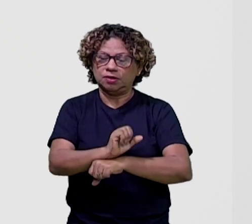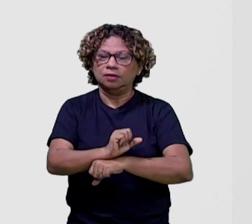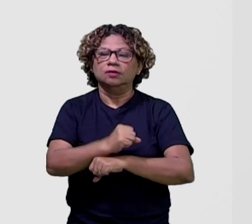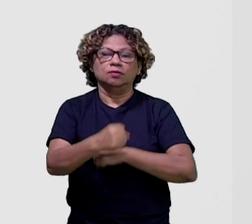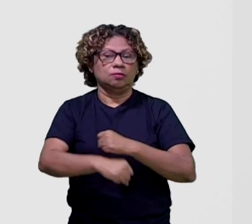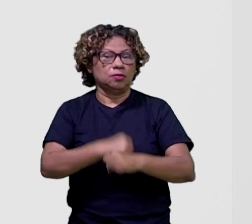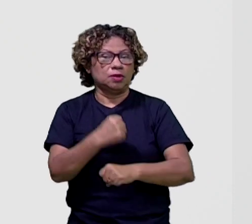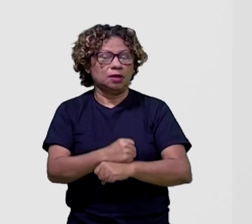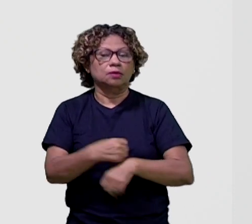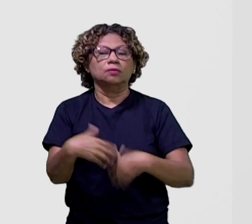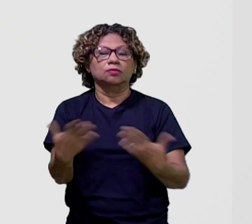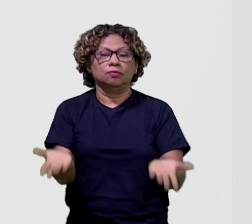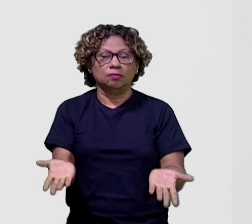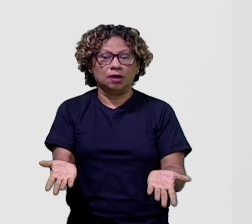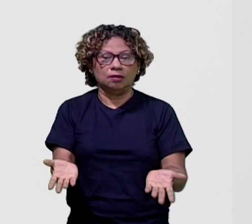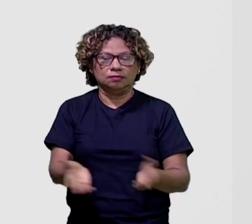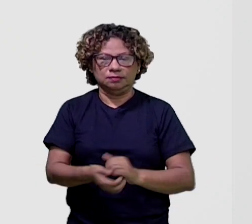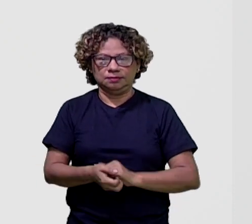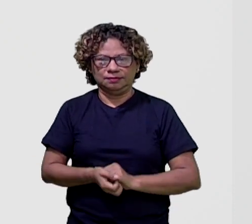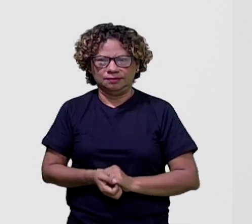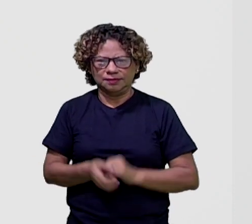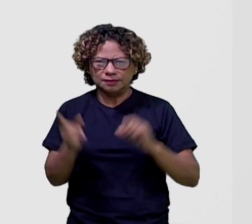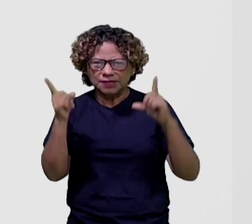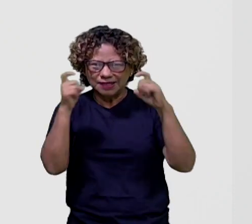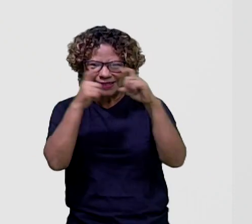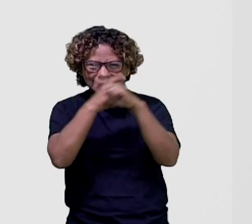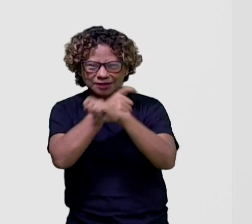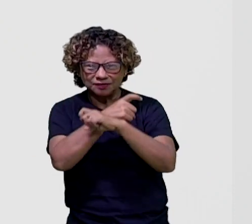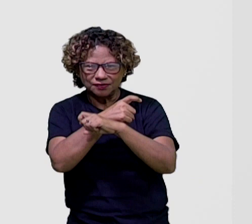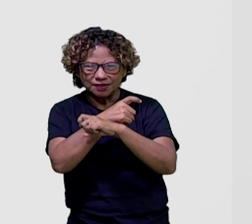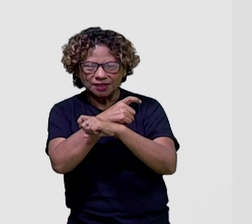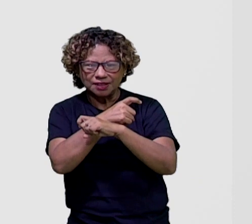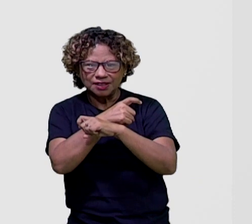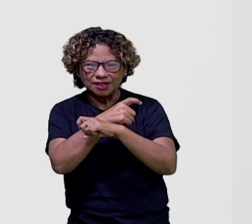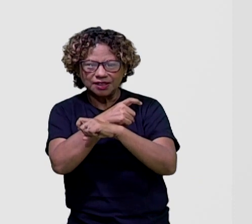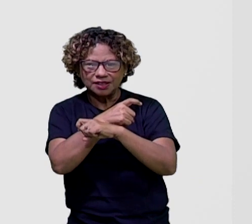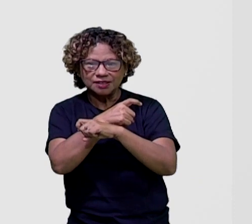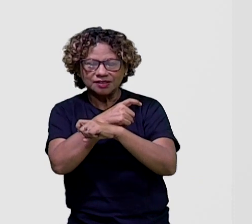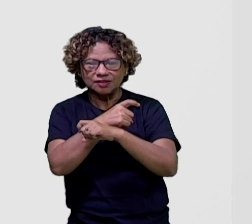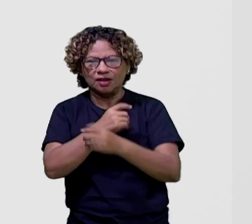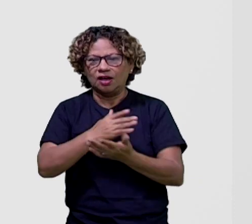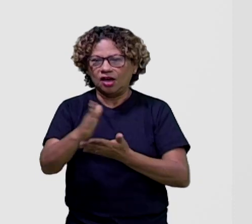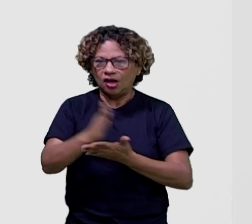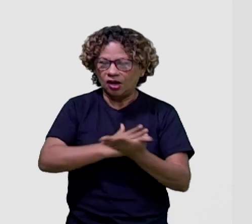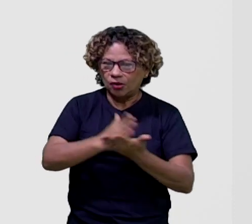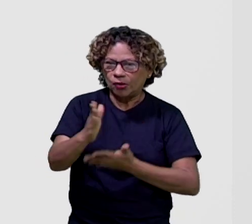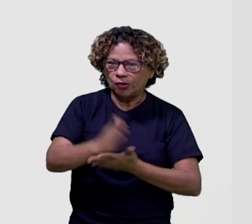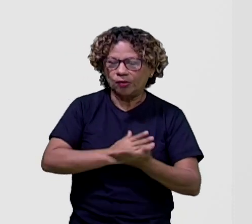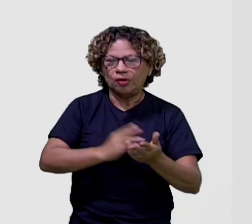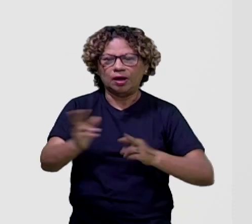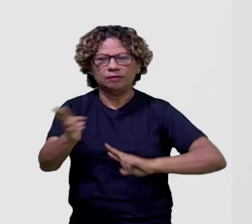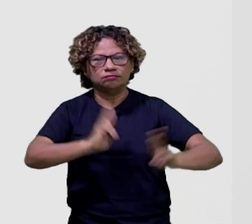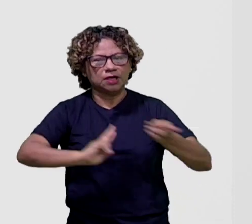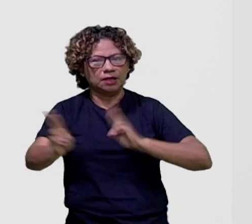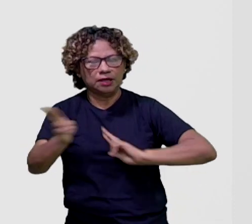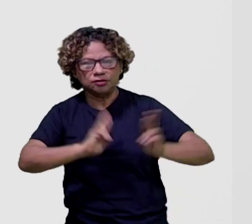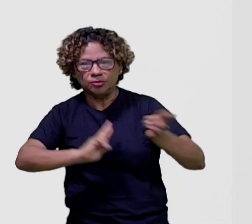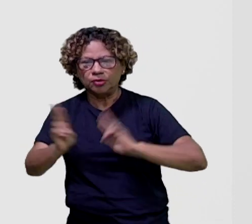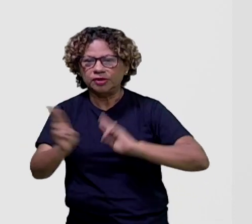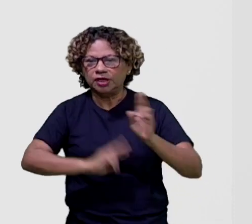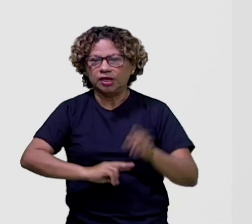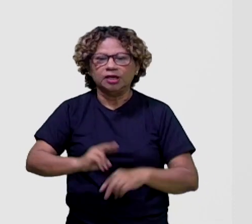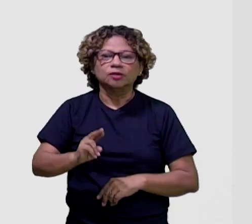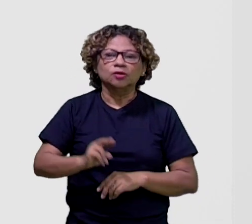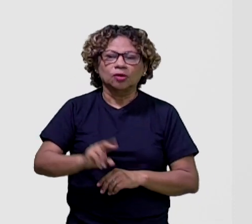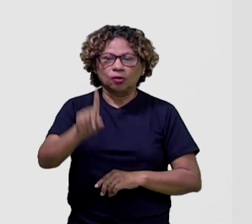Essa daí está difícil, né? Não sei. A gente está tendo um público bem dividido ali entre o número um